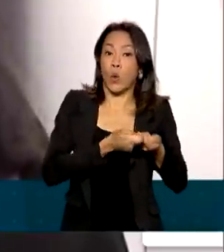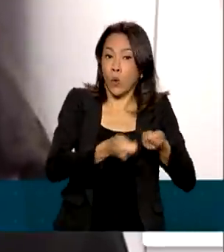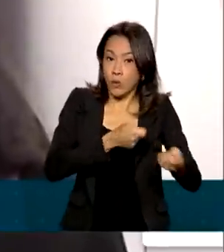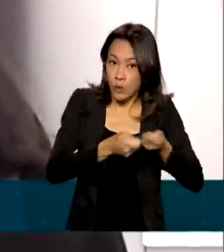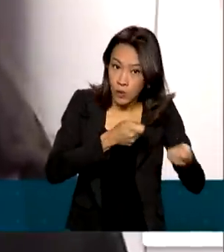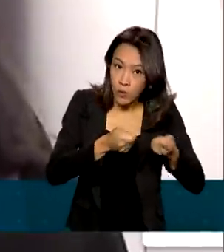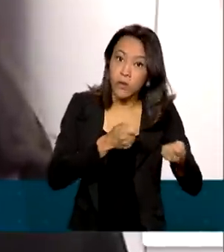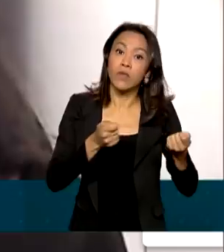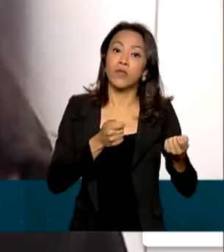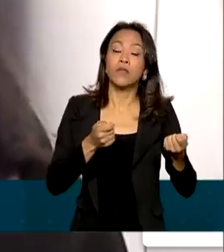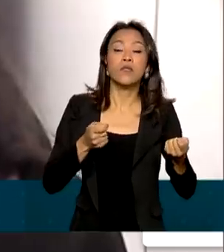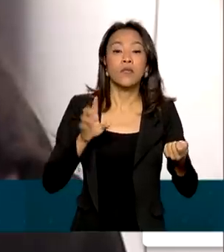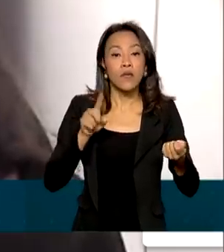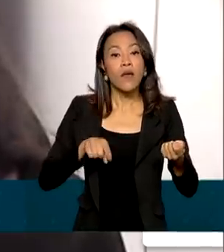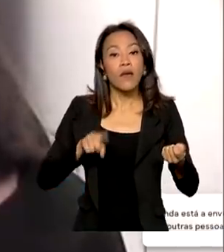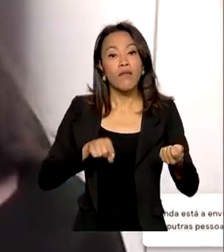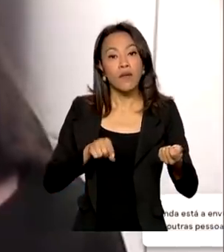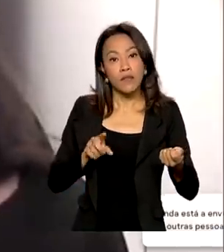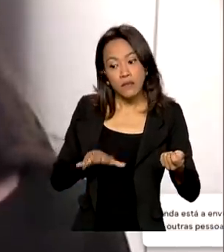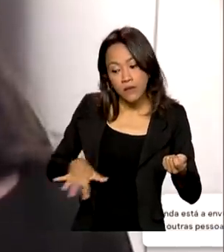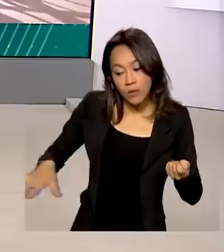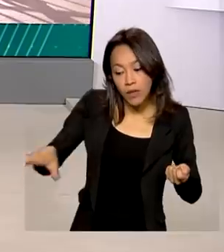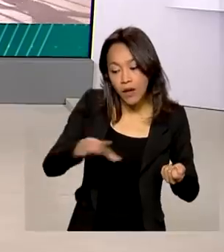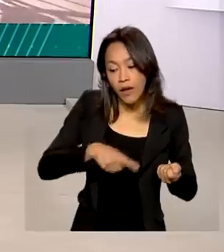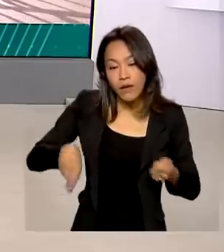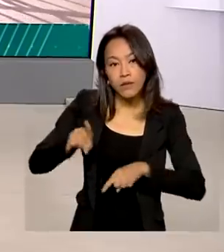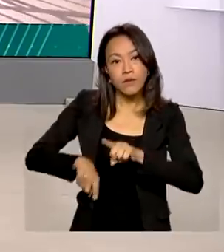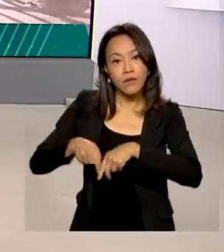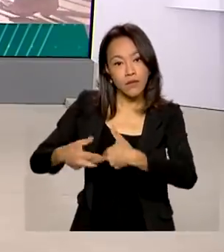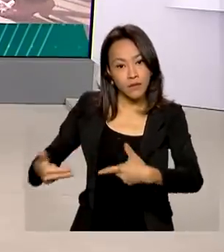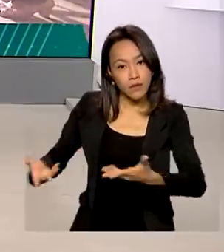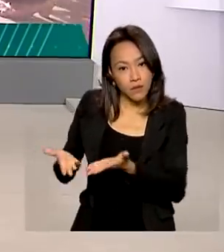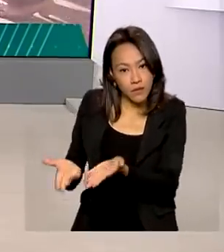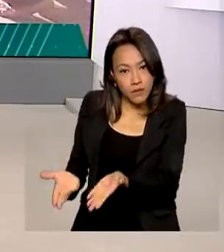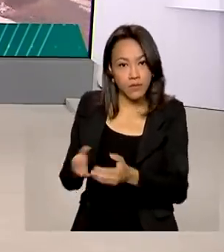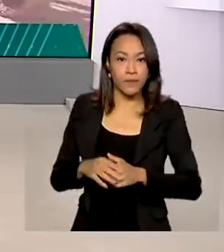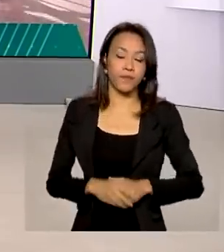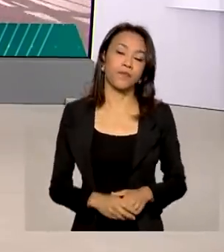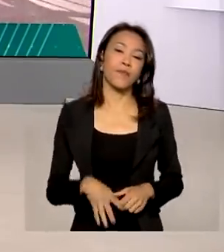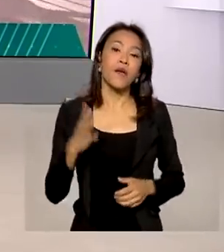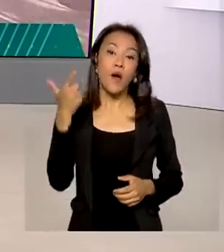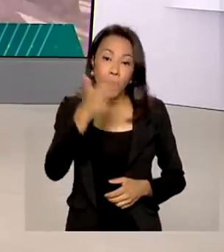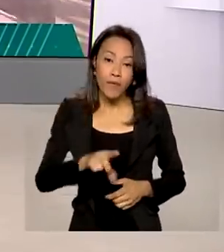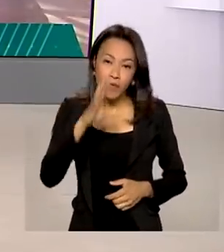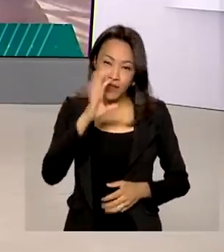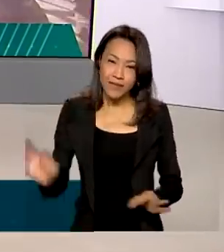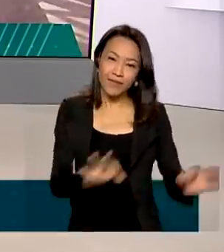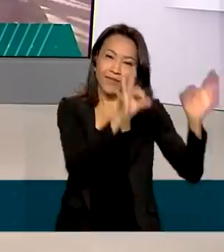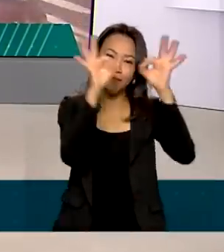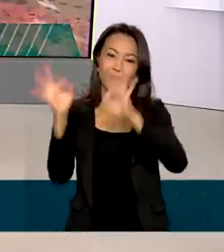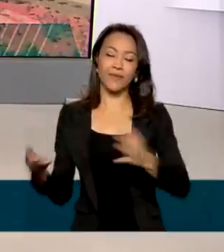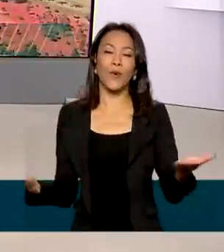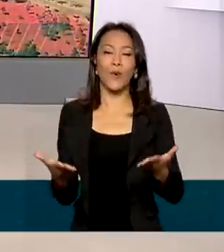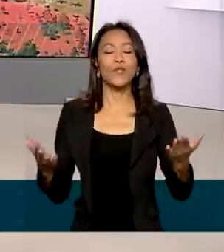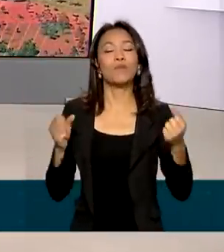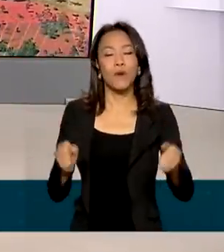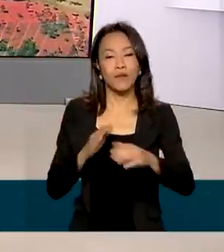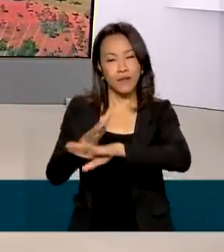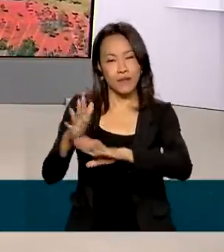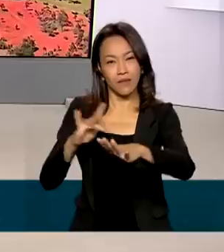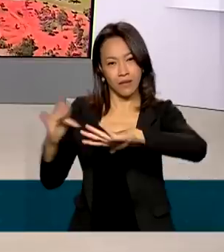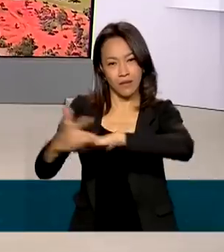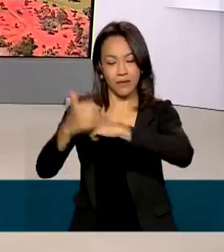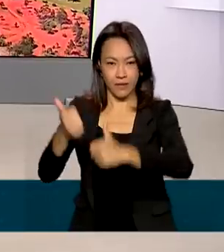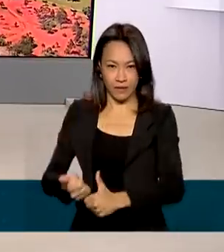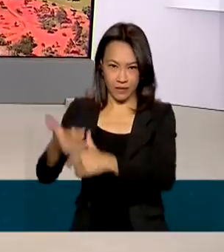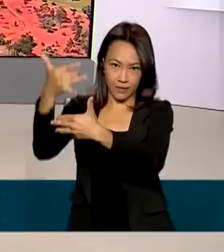em cima desses produtos. Para rever as reportagens de hoje, acesse as redes sociais